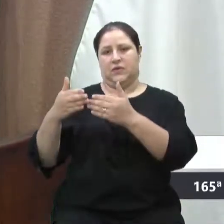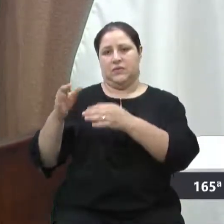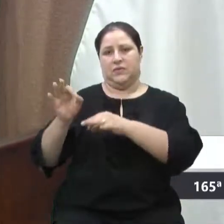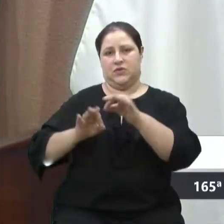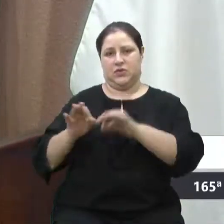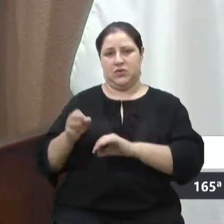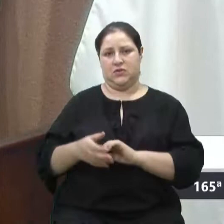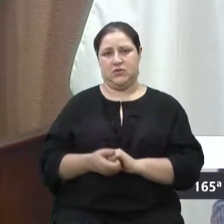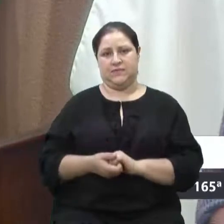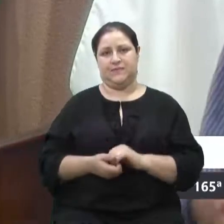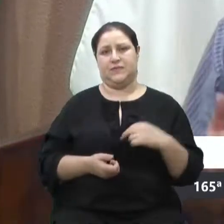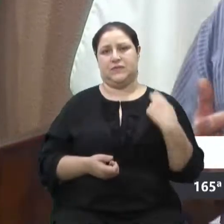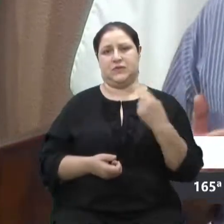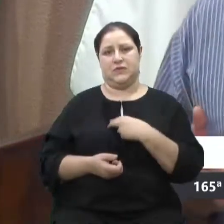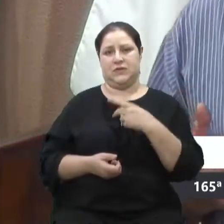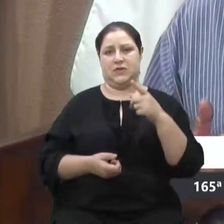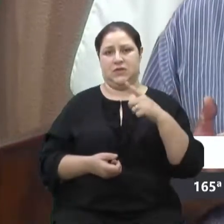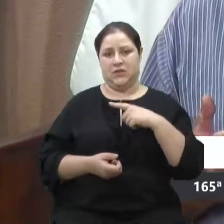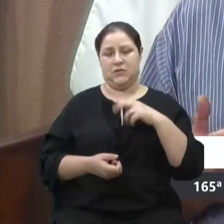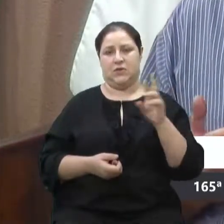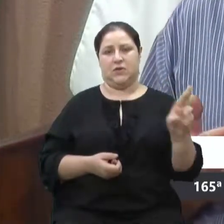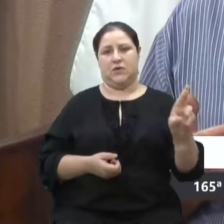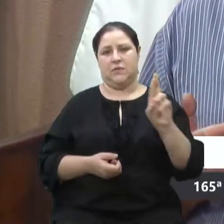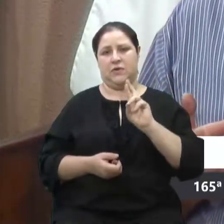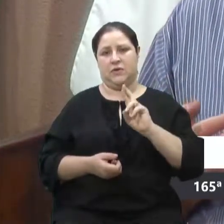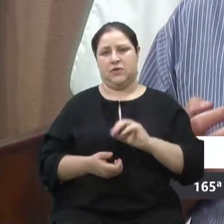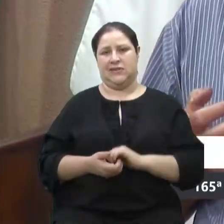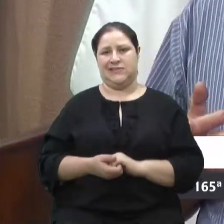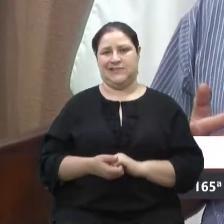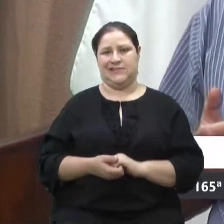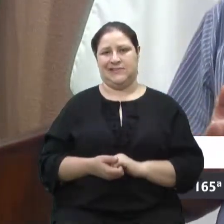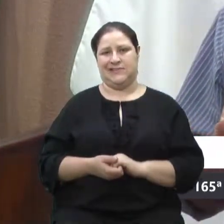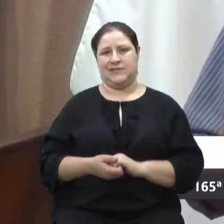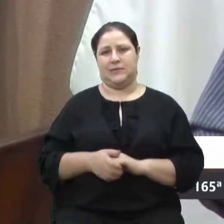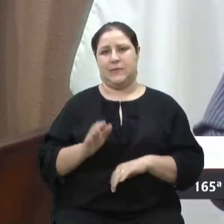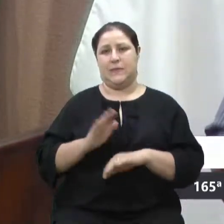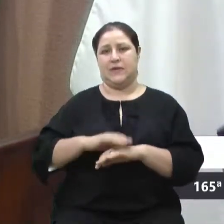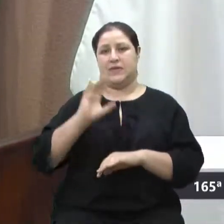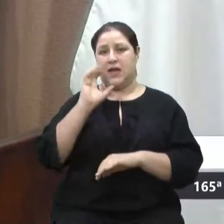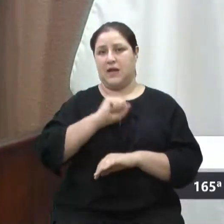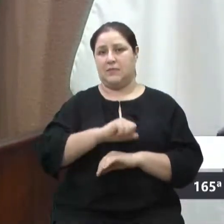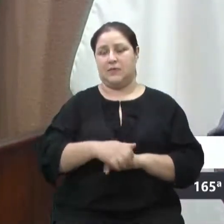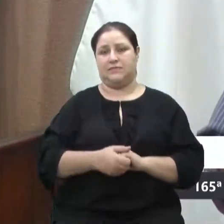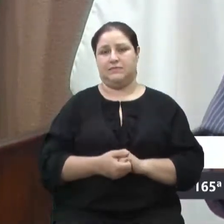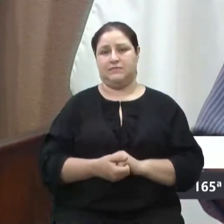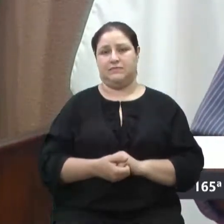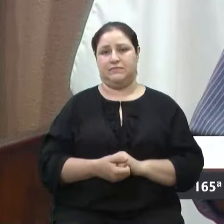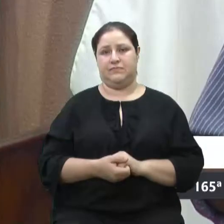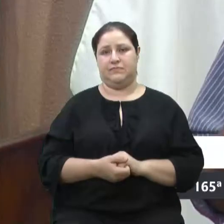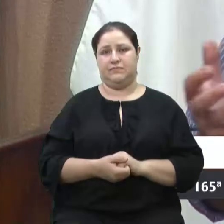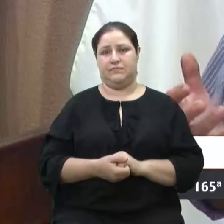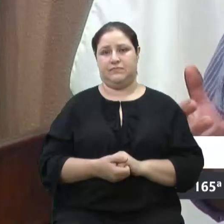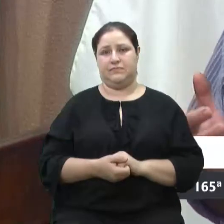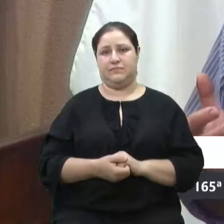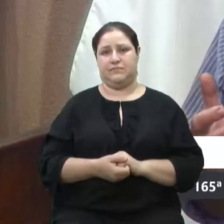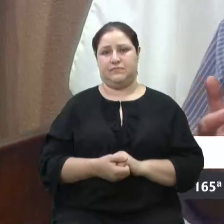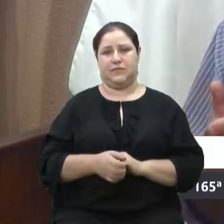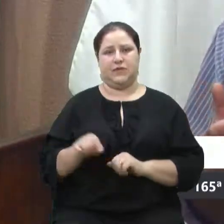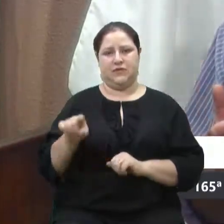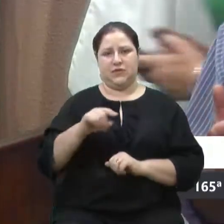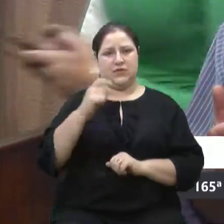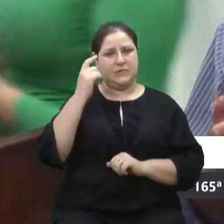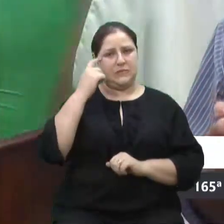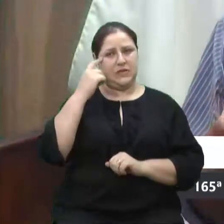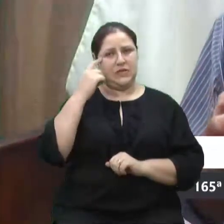uma resposta um pouco mais rápida. Agora, pensem comigo,